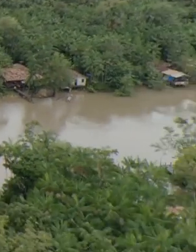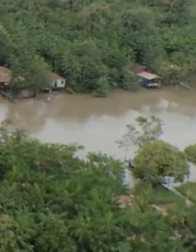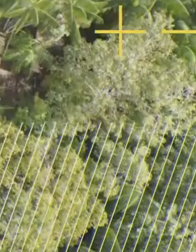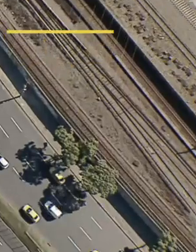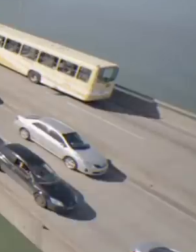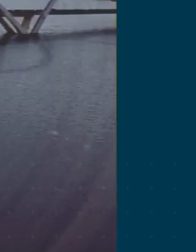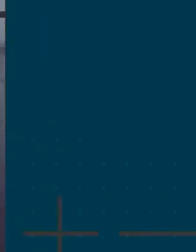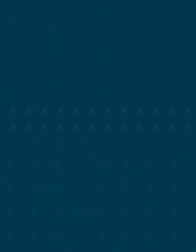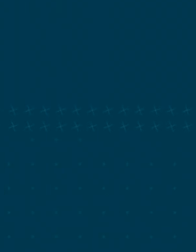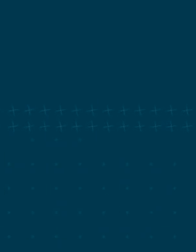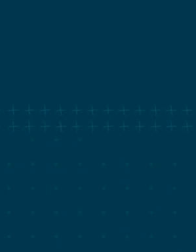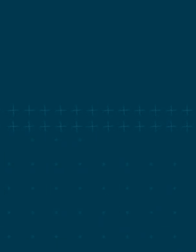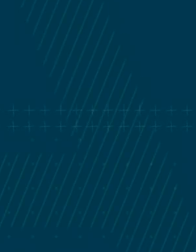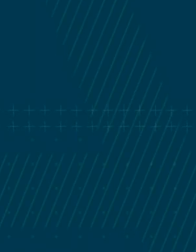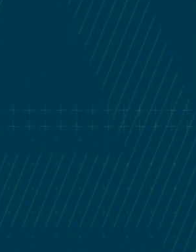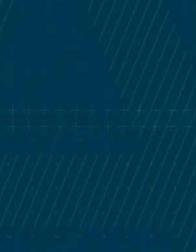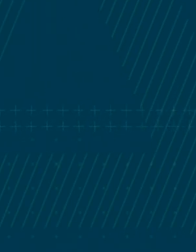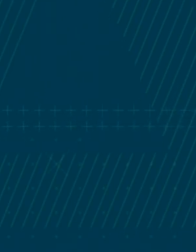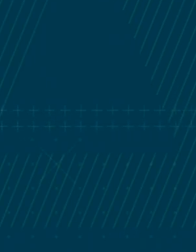Legenda Zanotto